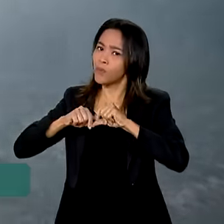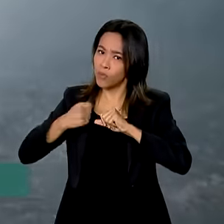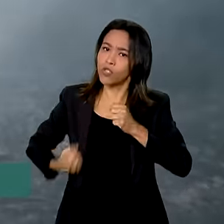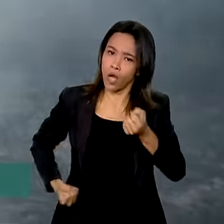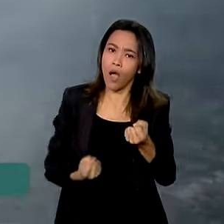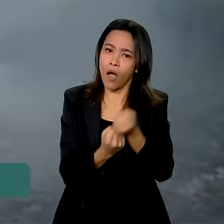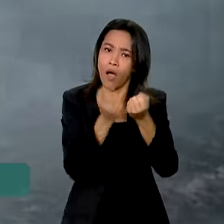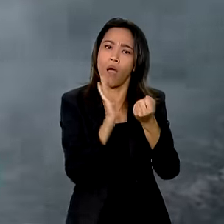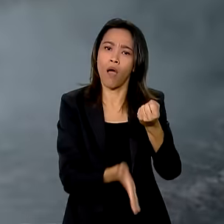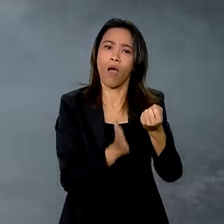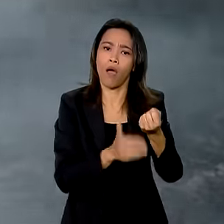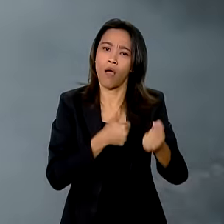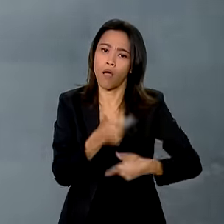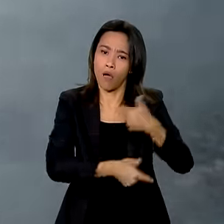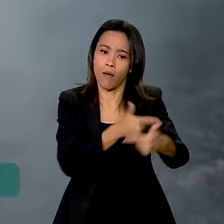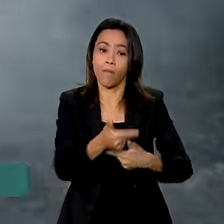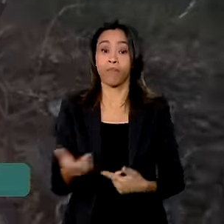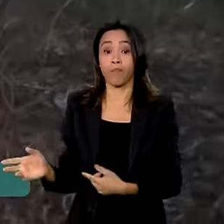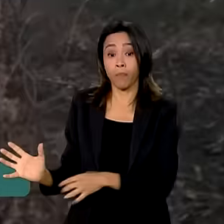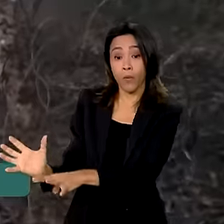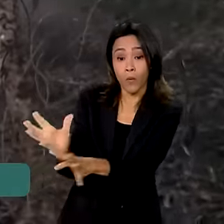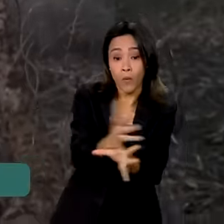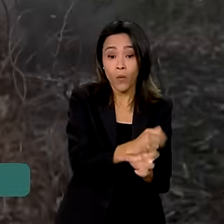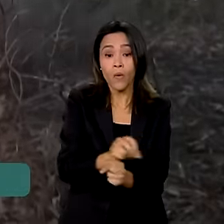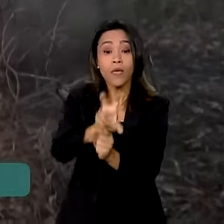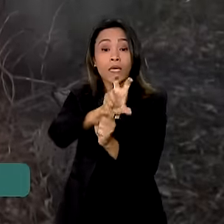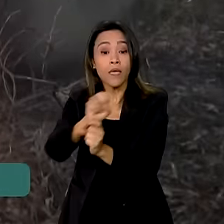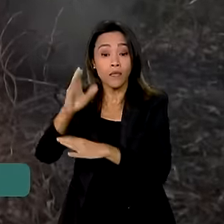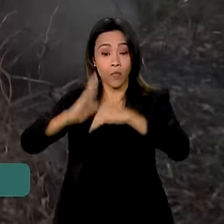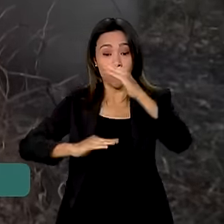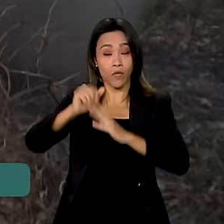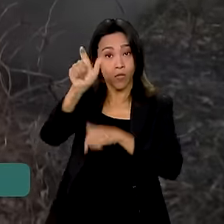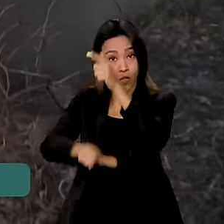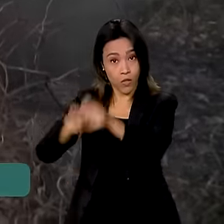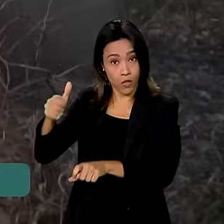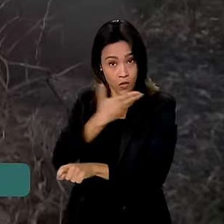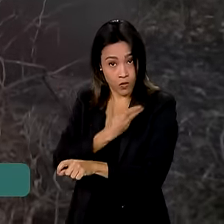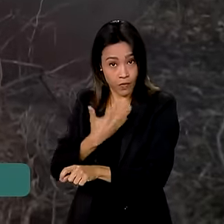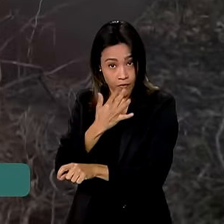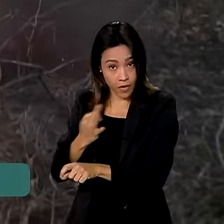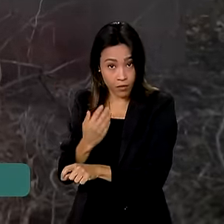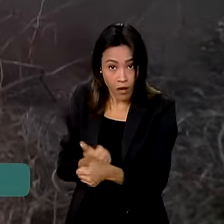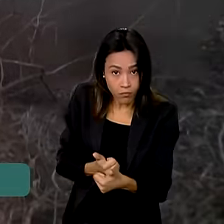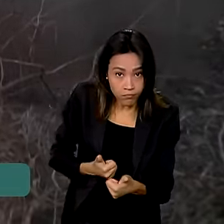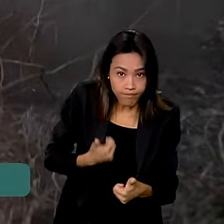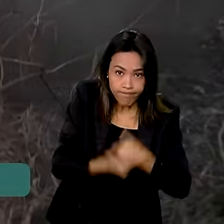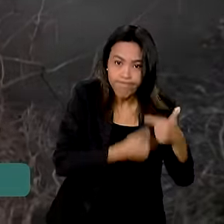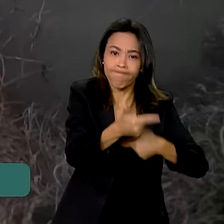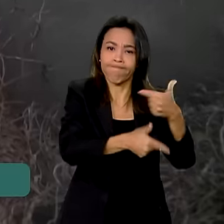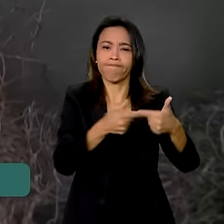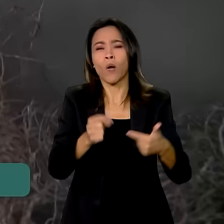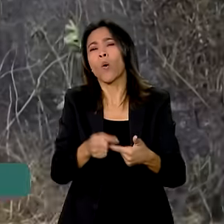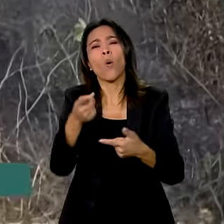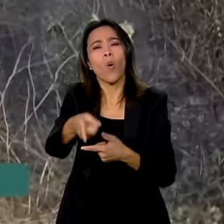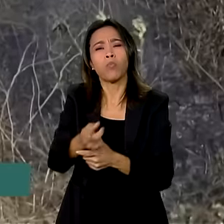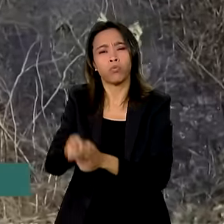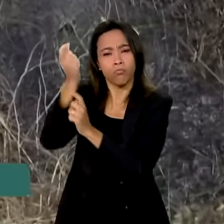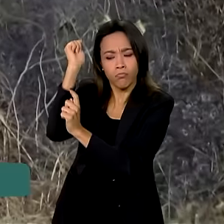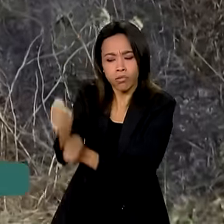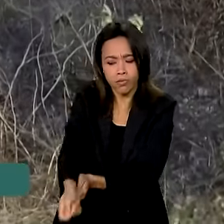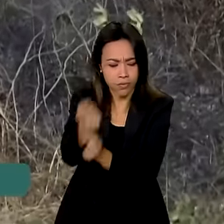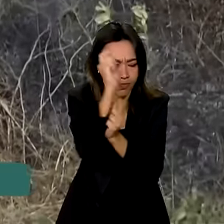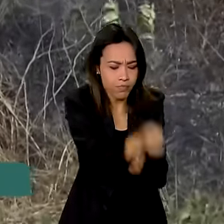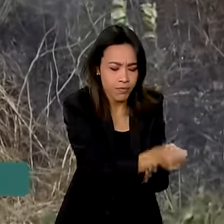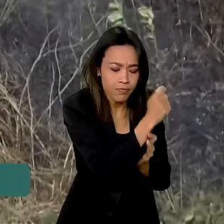Cerca de 500 profissionais do governo federal estão na linha de frente do combate ao fogo no Pantanal, incluindo brigadistas e